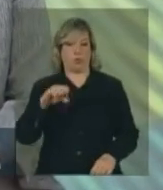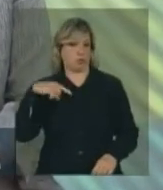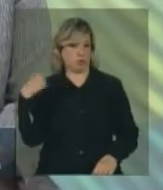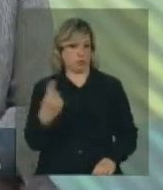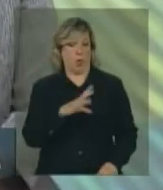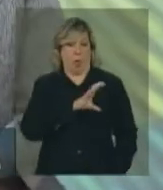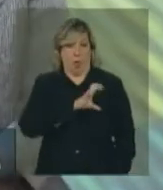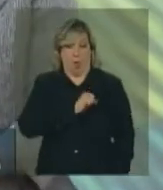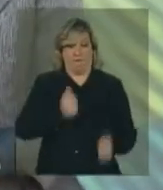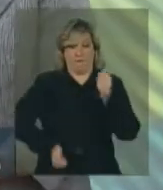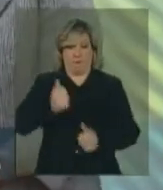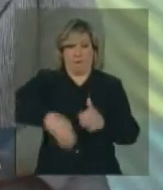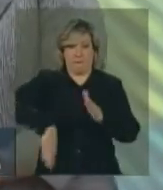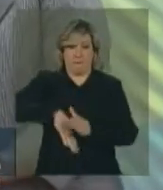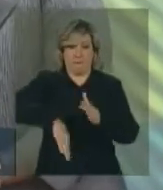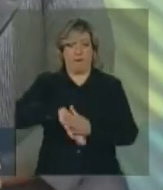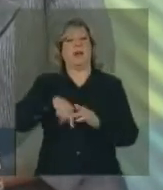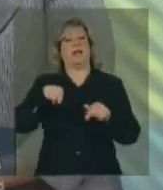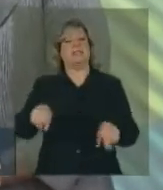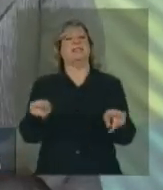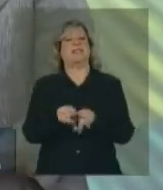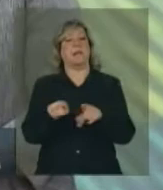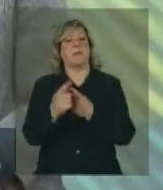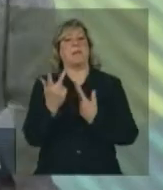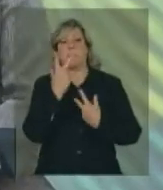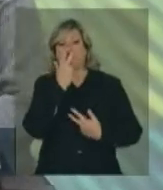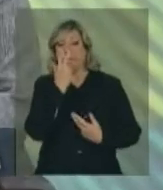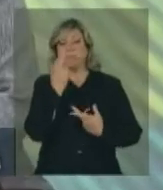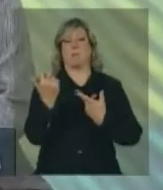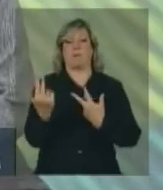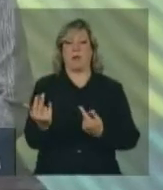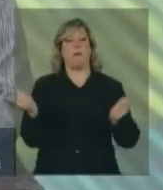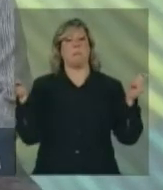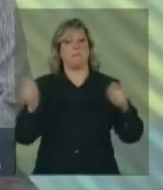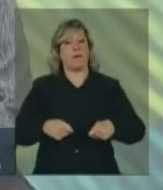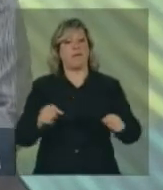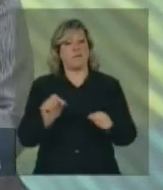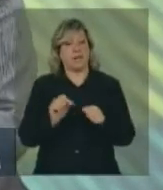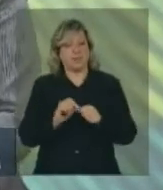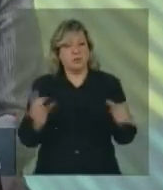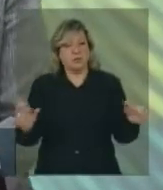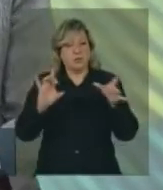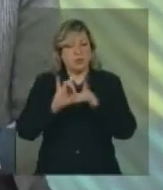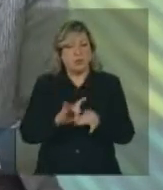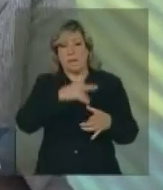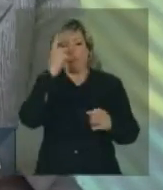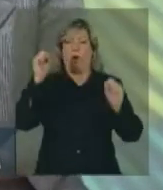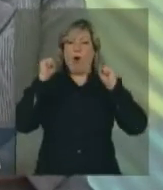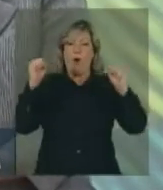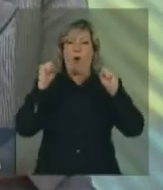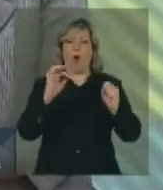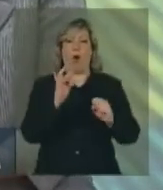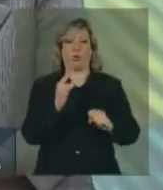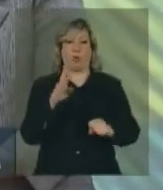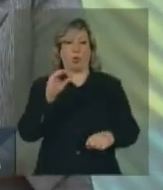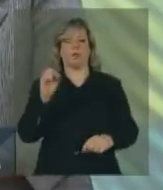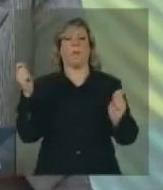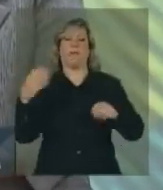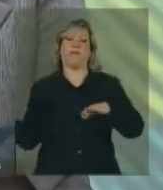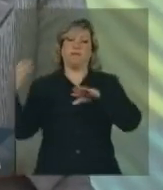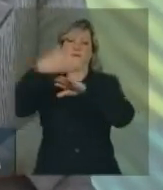mais um sentimento que compartilhamos, possa atrair torcedores turcos aos estádios